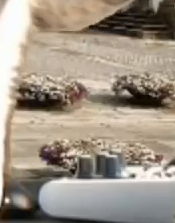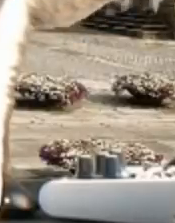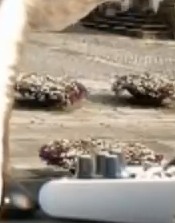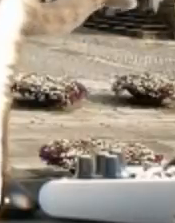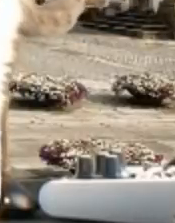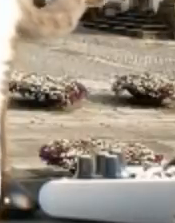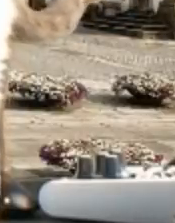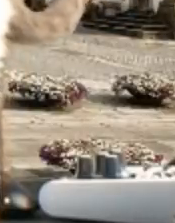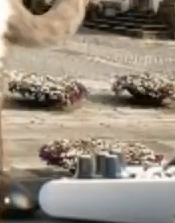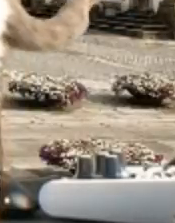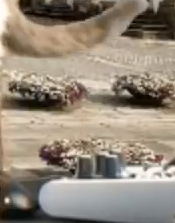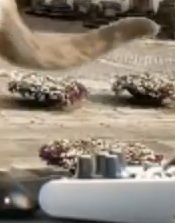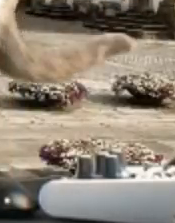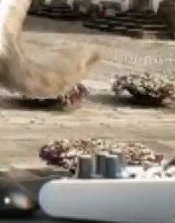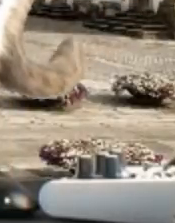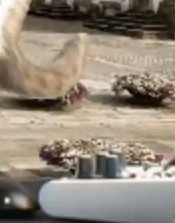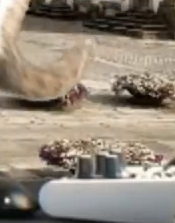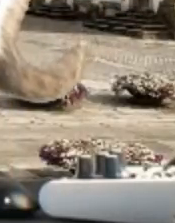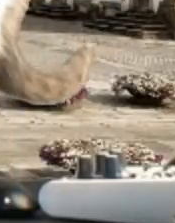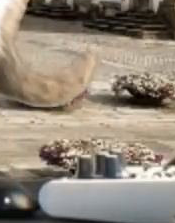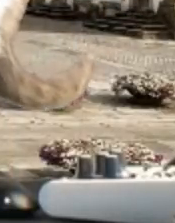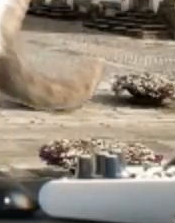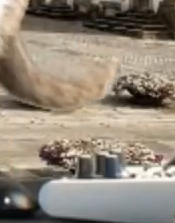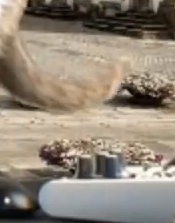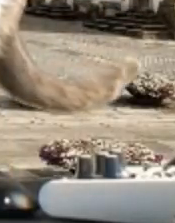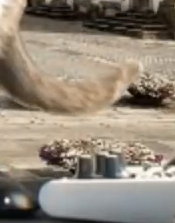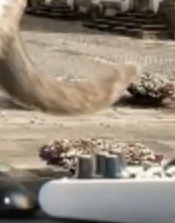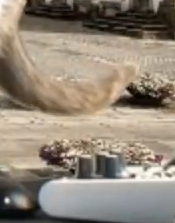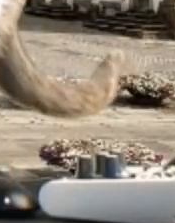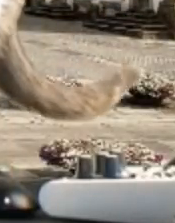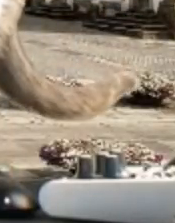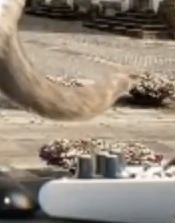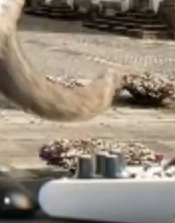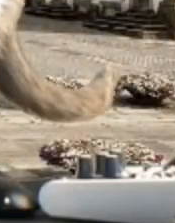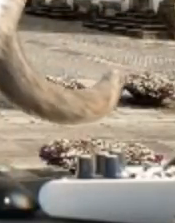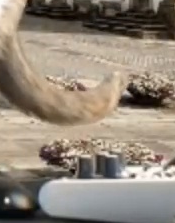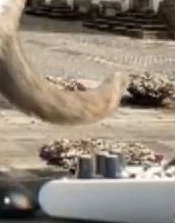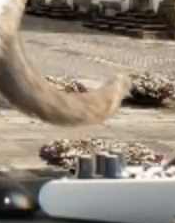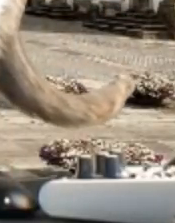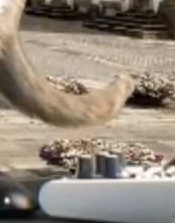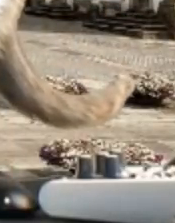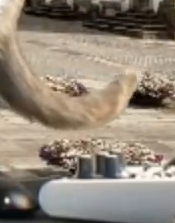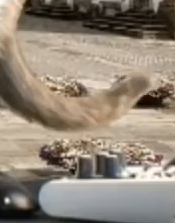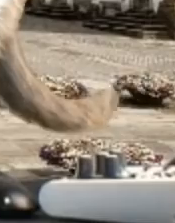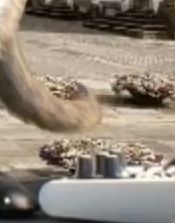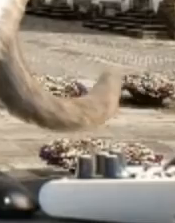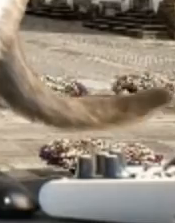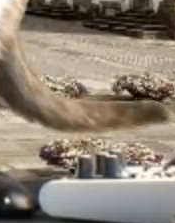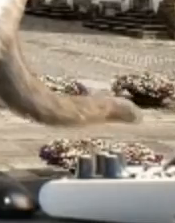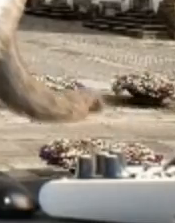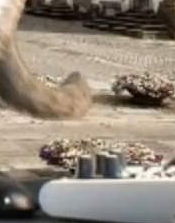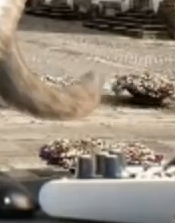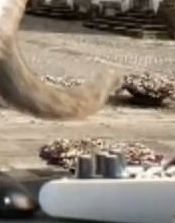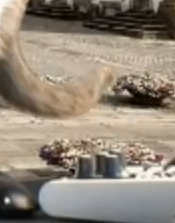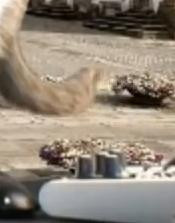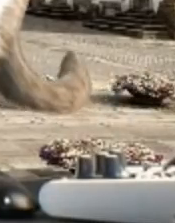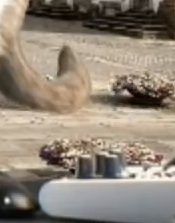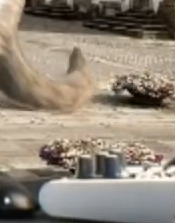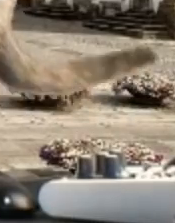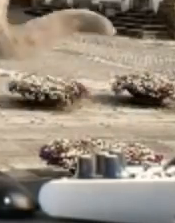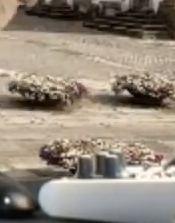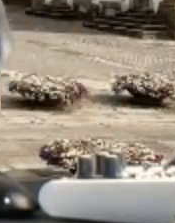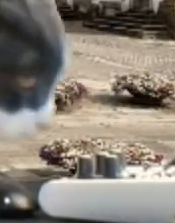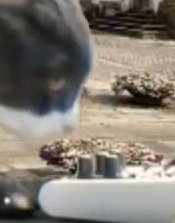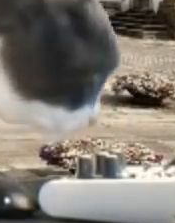não faz coligação com o Chega. E nem o PSD, nem a iniciativa liberal ou a iniciativa de